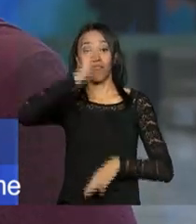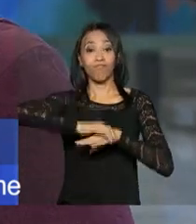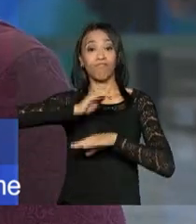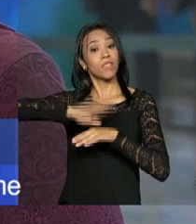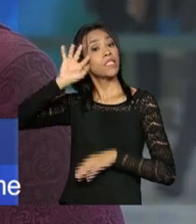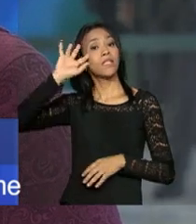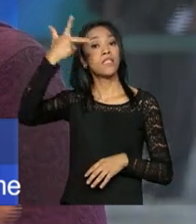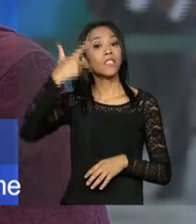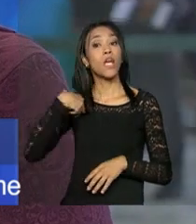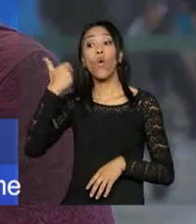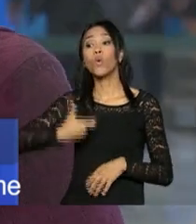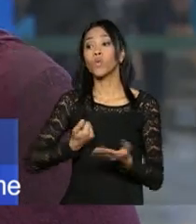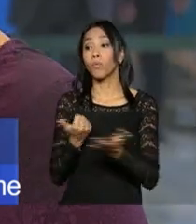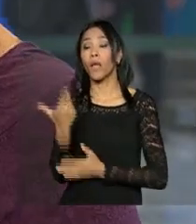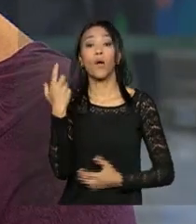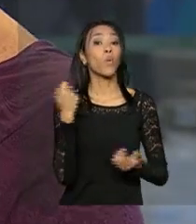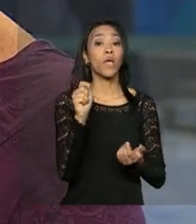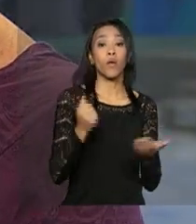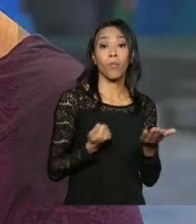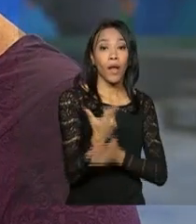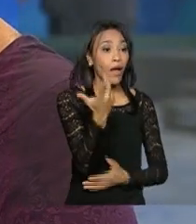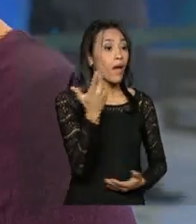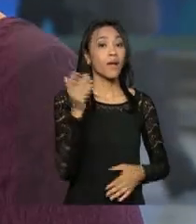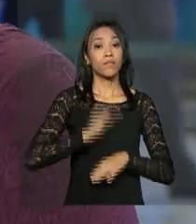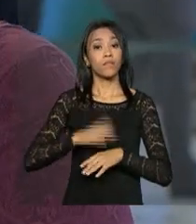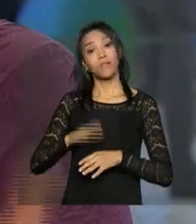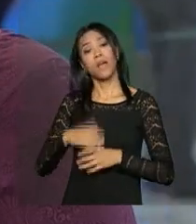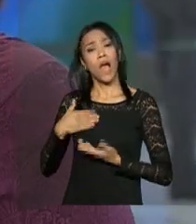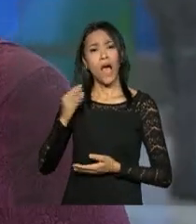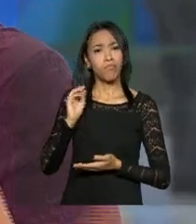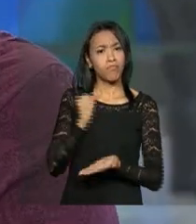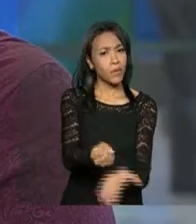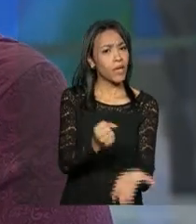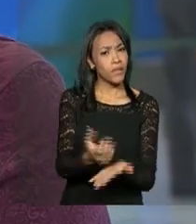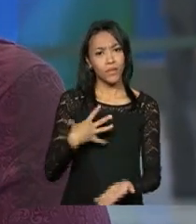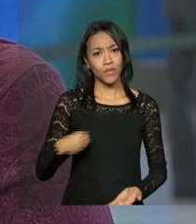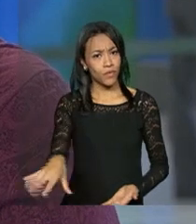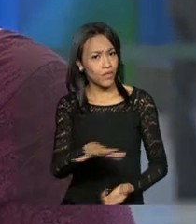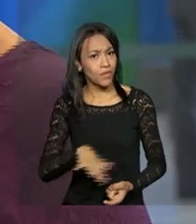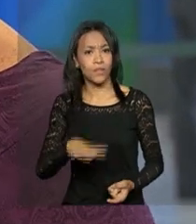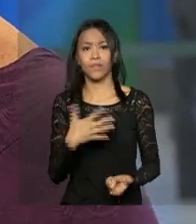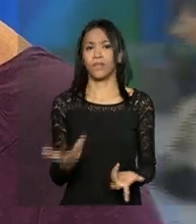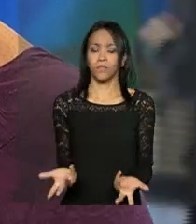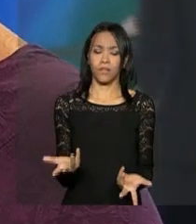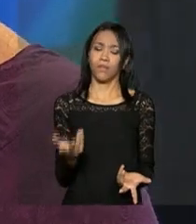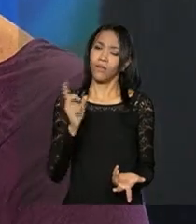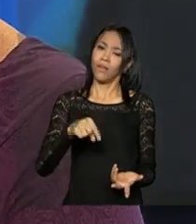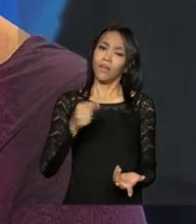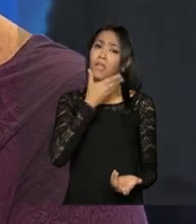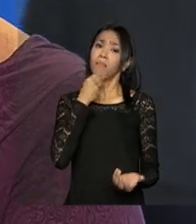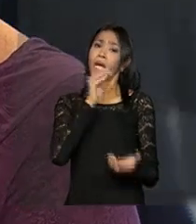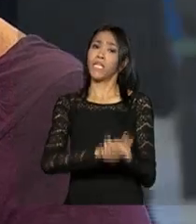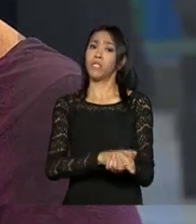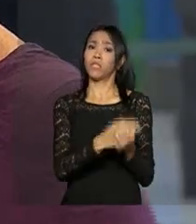onde comprar, o que comprar, de poder defender seus filhos, se defender em algumas situações, inclusive de maridos